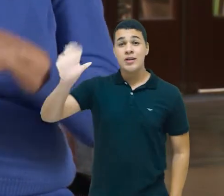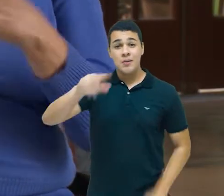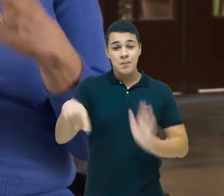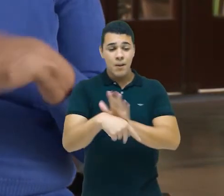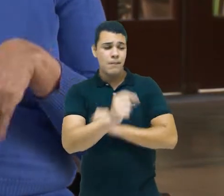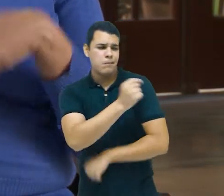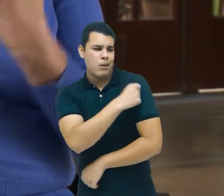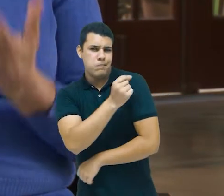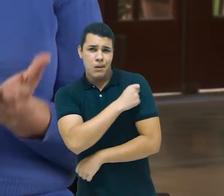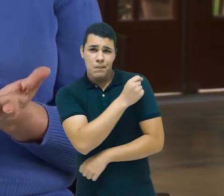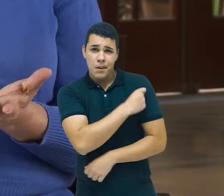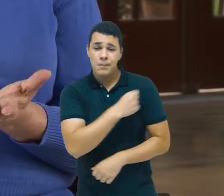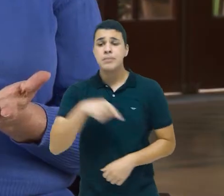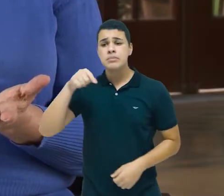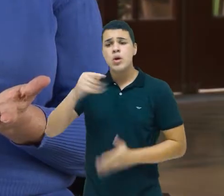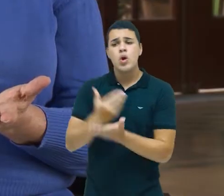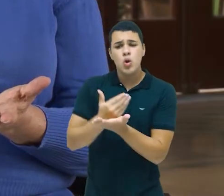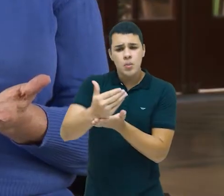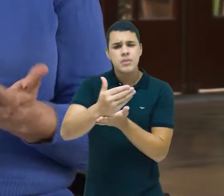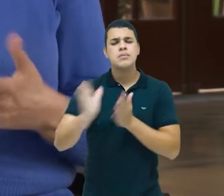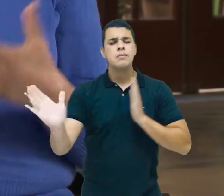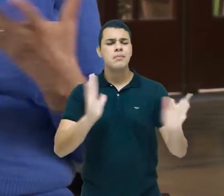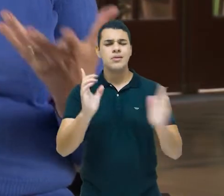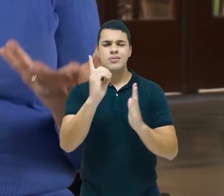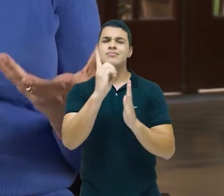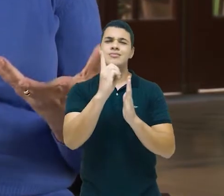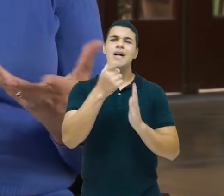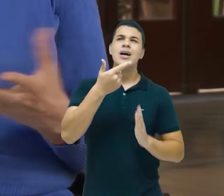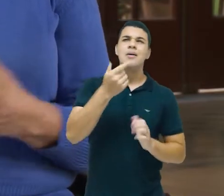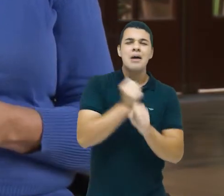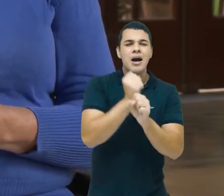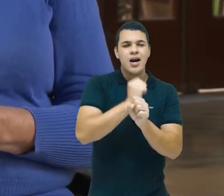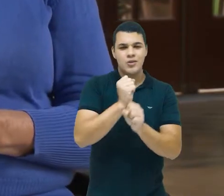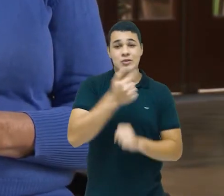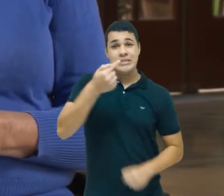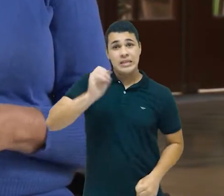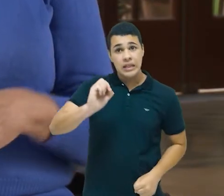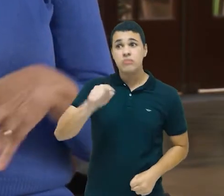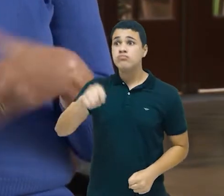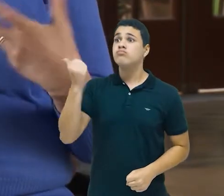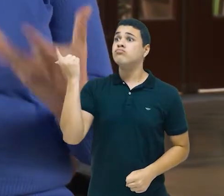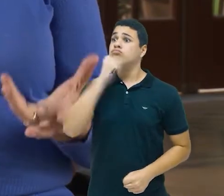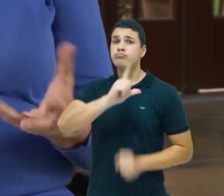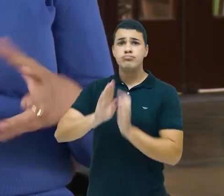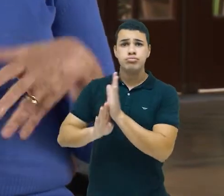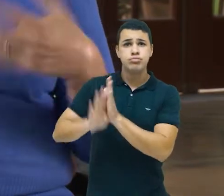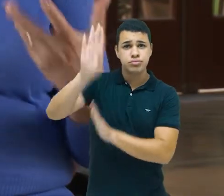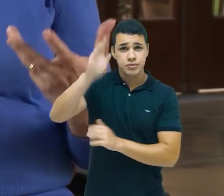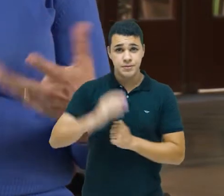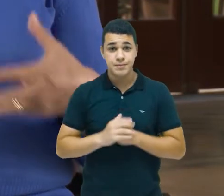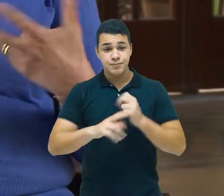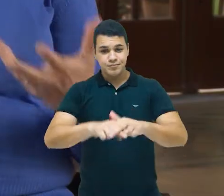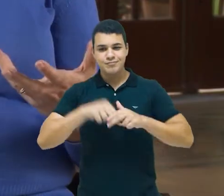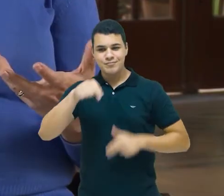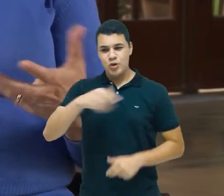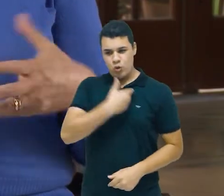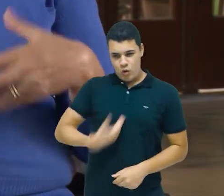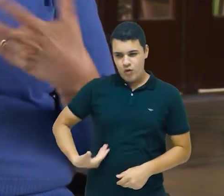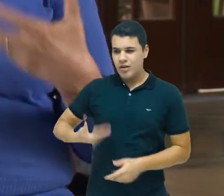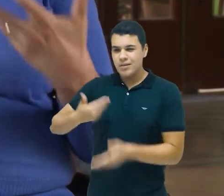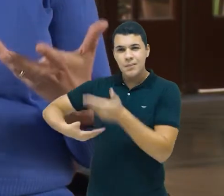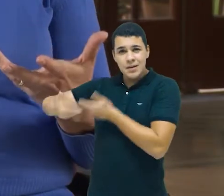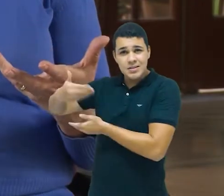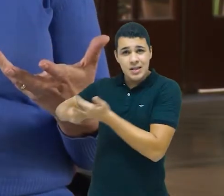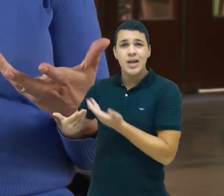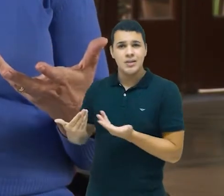se inicia nos anos 70 com muito sucesso. Então, os governos anteriores,